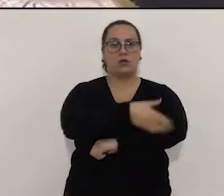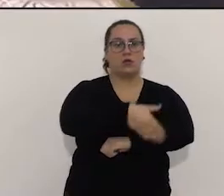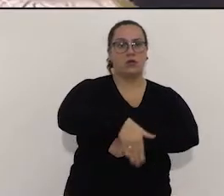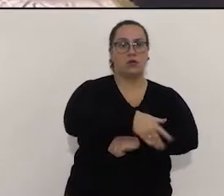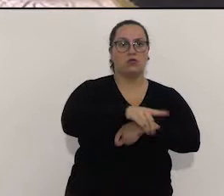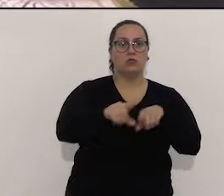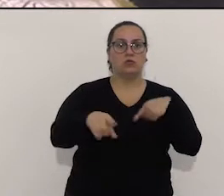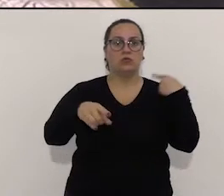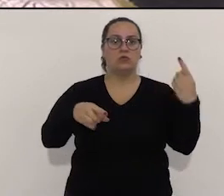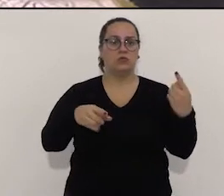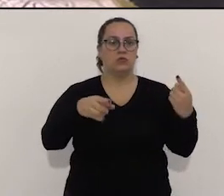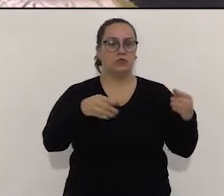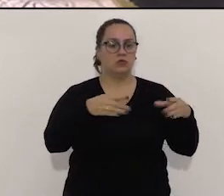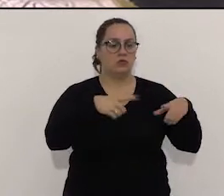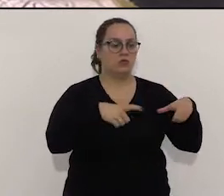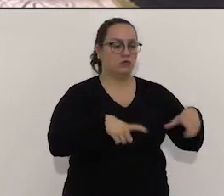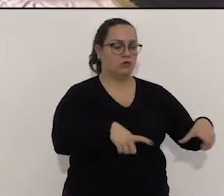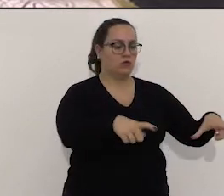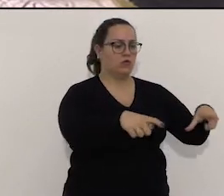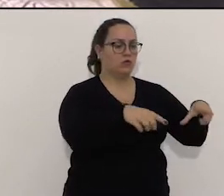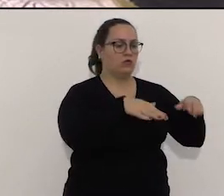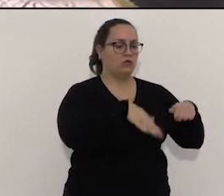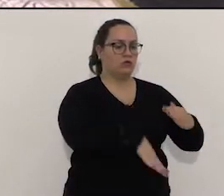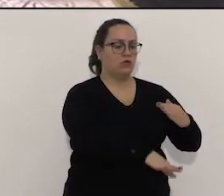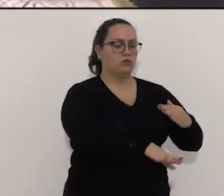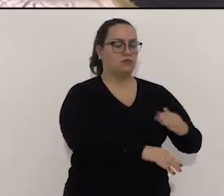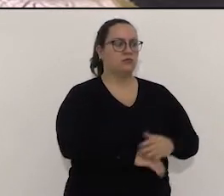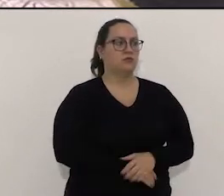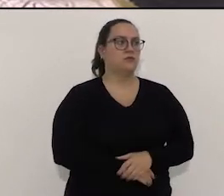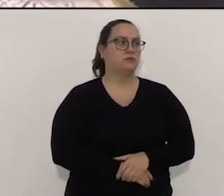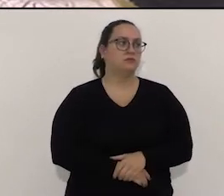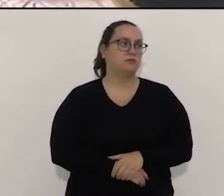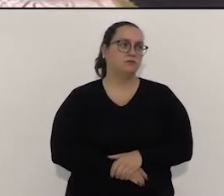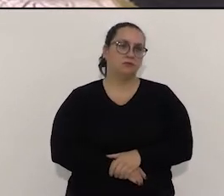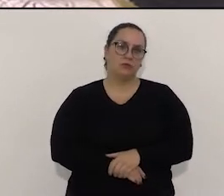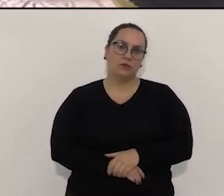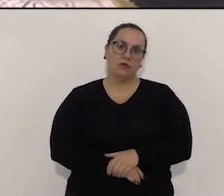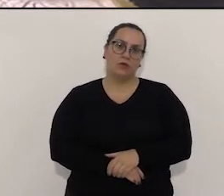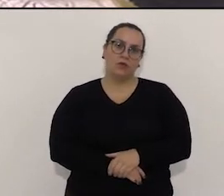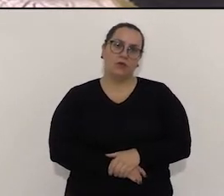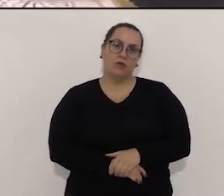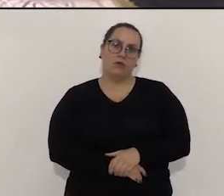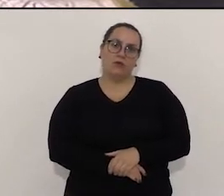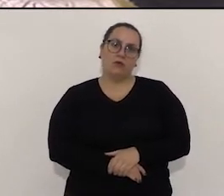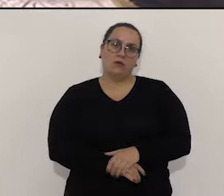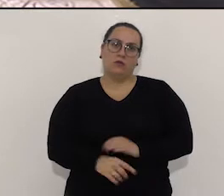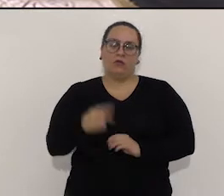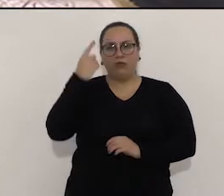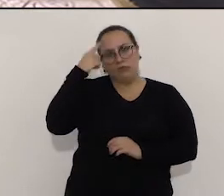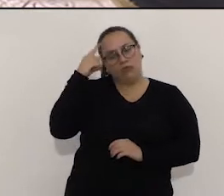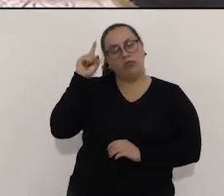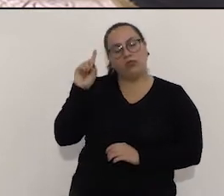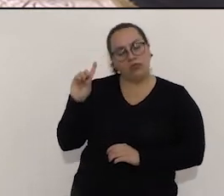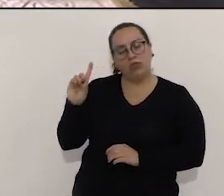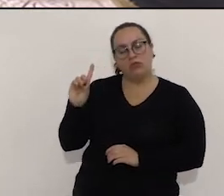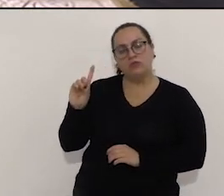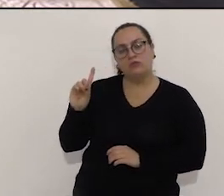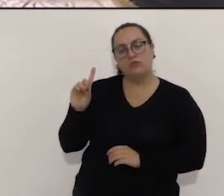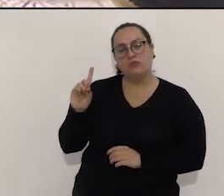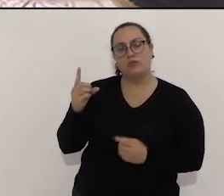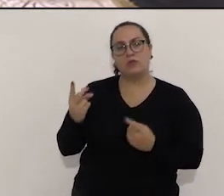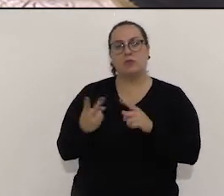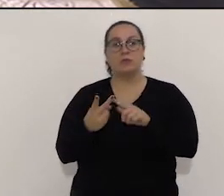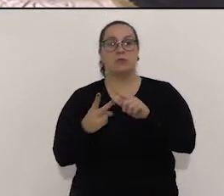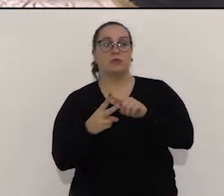a porta e a outra que faz a gestão lá do aterro. Então, eu, por exemplo, não duvidando, logicamente, mas